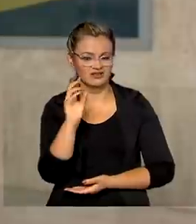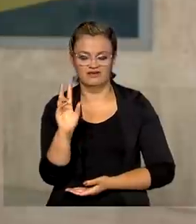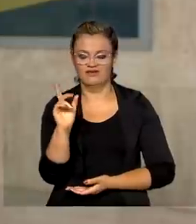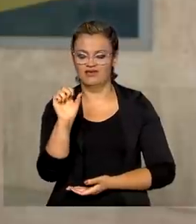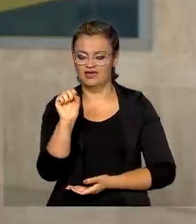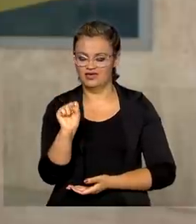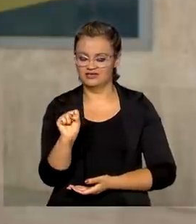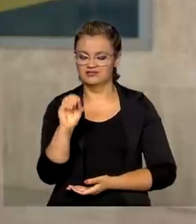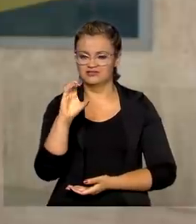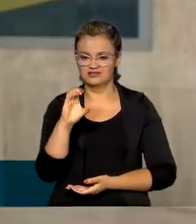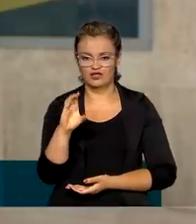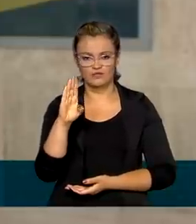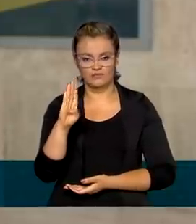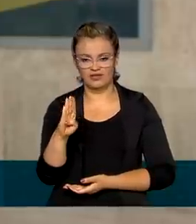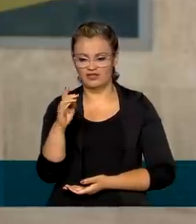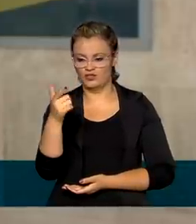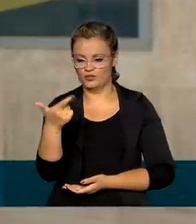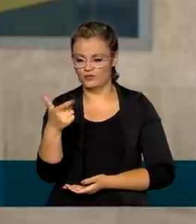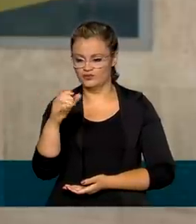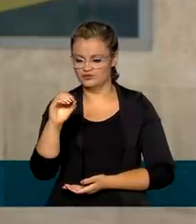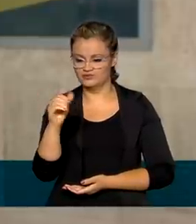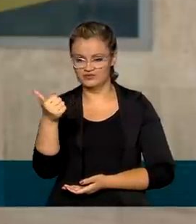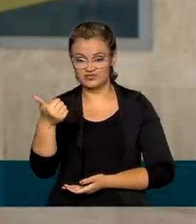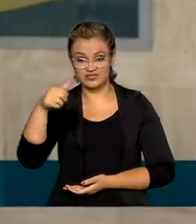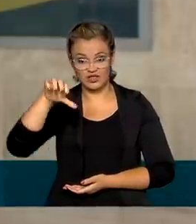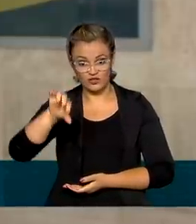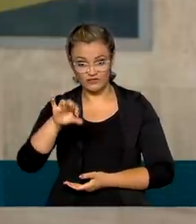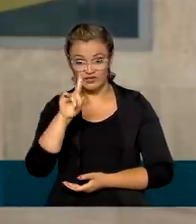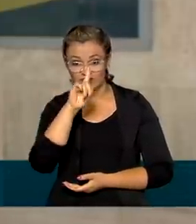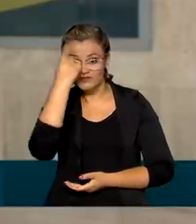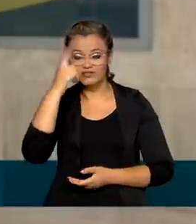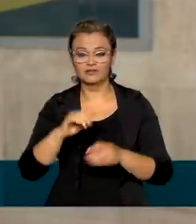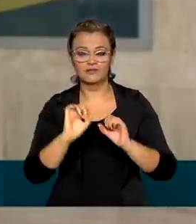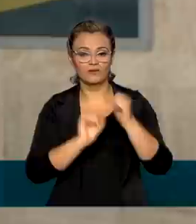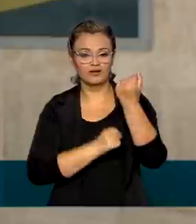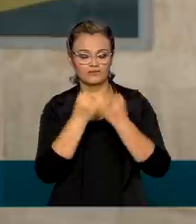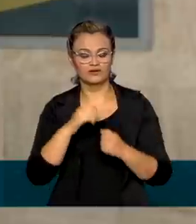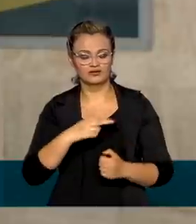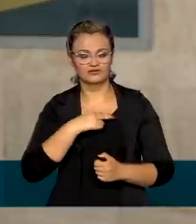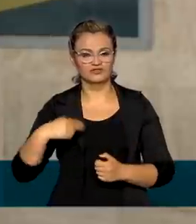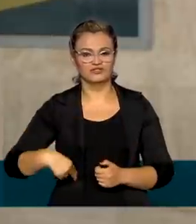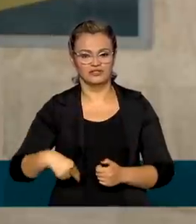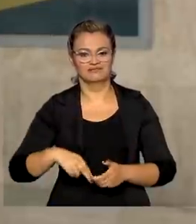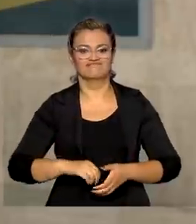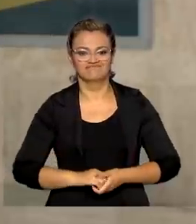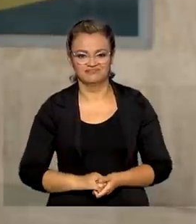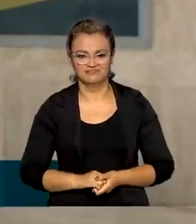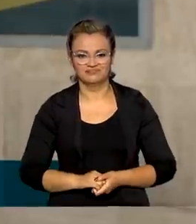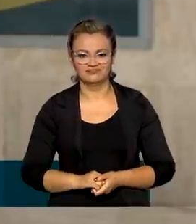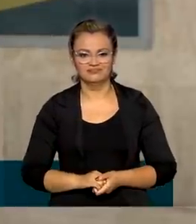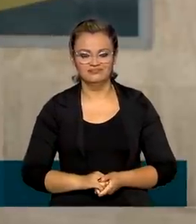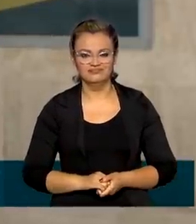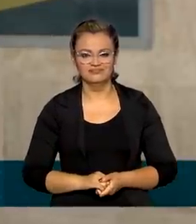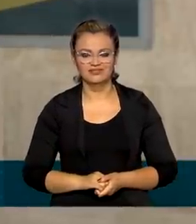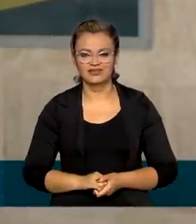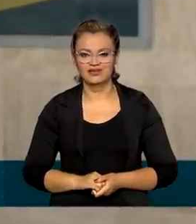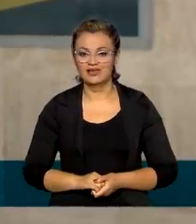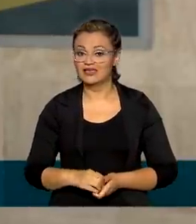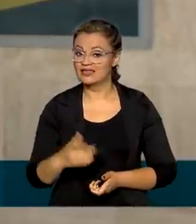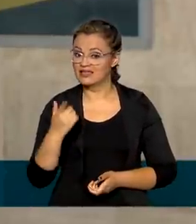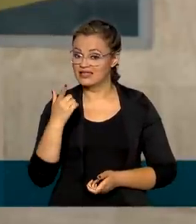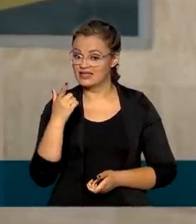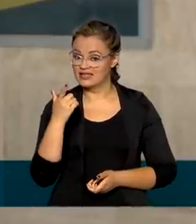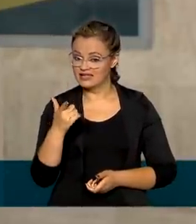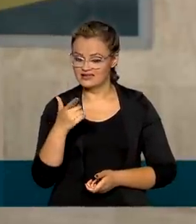SCB 2019, desenvolvida pelo laboratório chinês Sichuan Glover Biofarmaceuticals. E